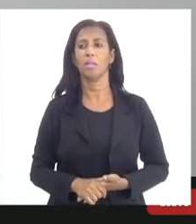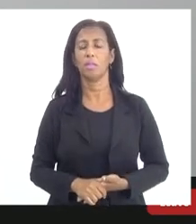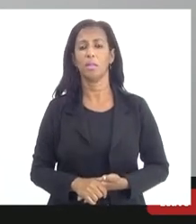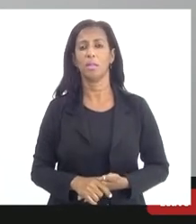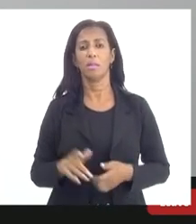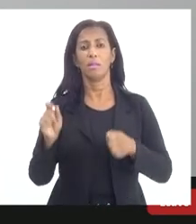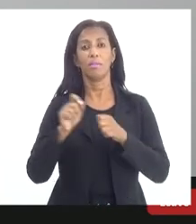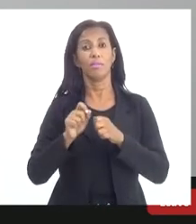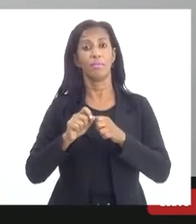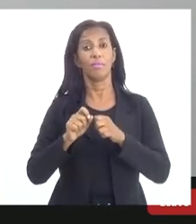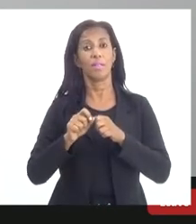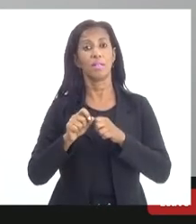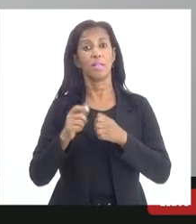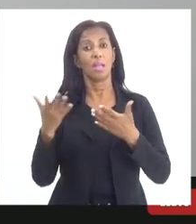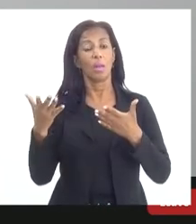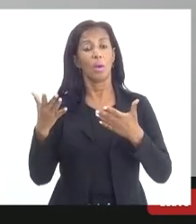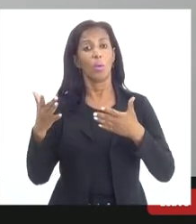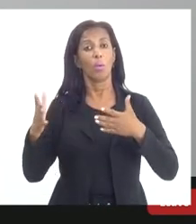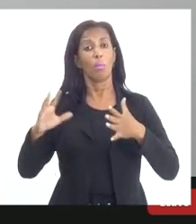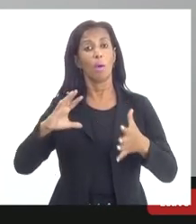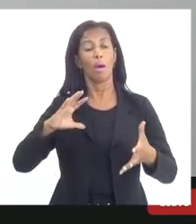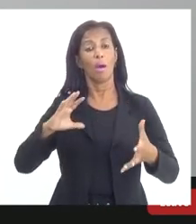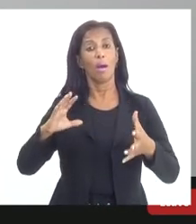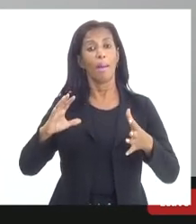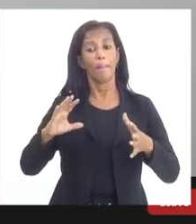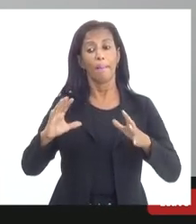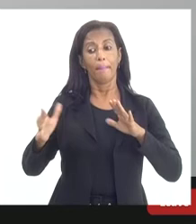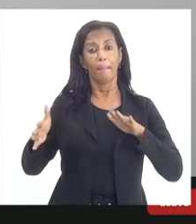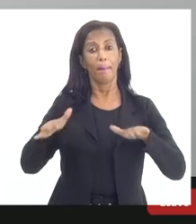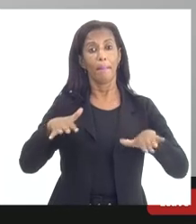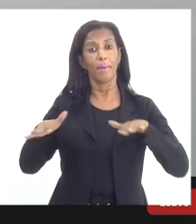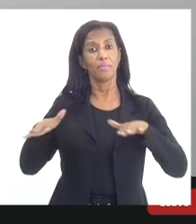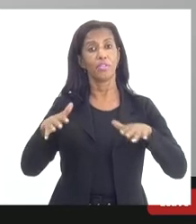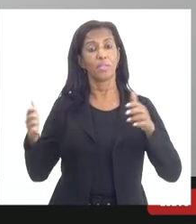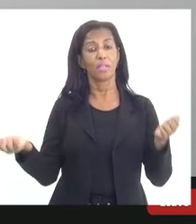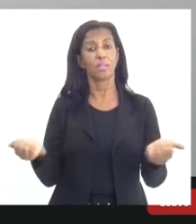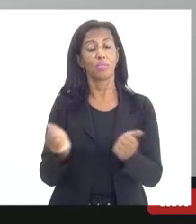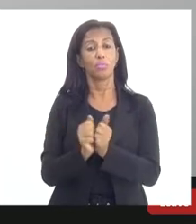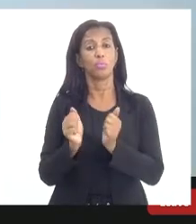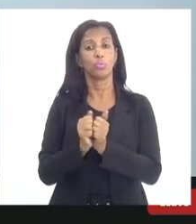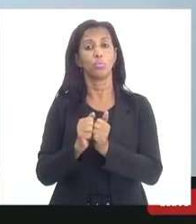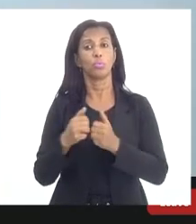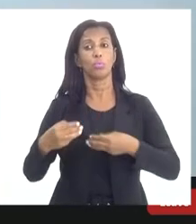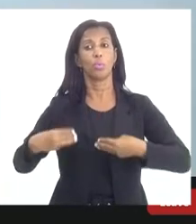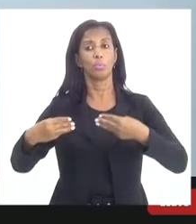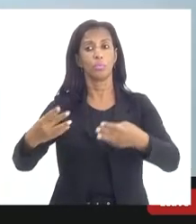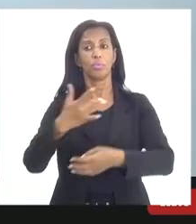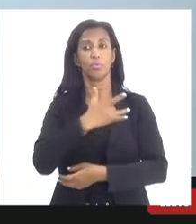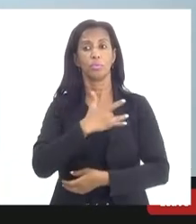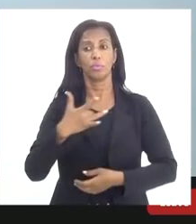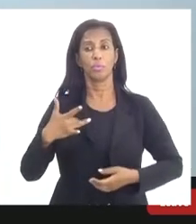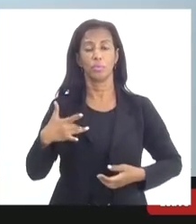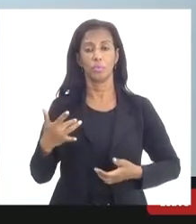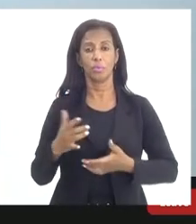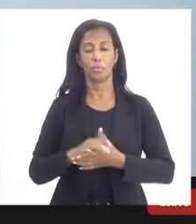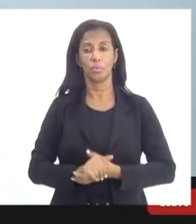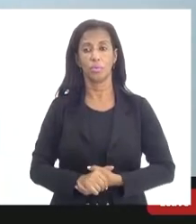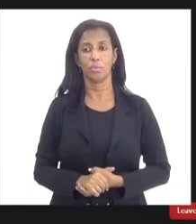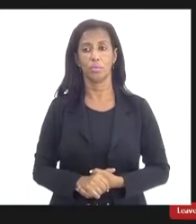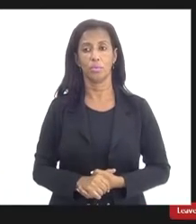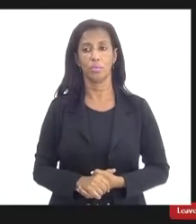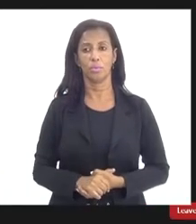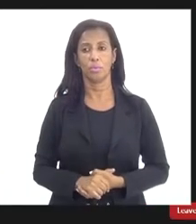fazer uma manifestação formal junto ao ministério da saúde aí quando se põe no chat não tem como tirar mais não